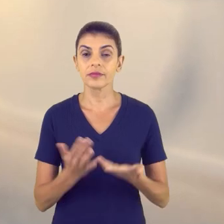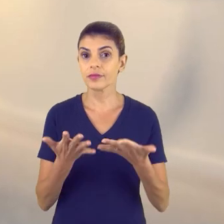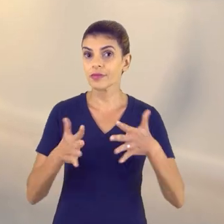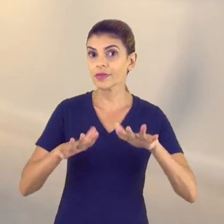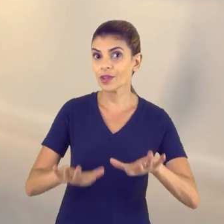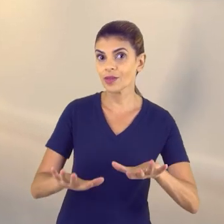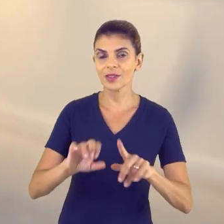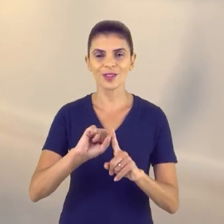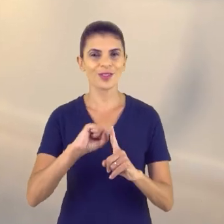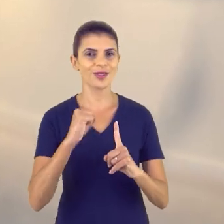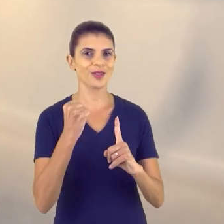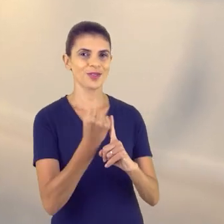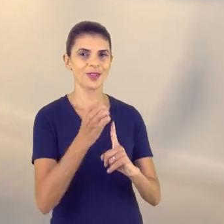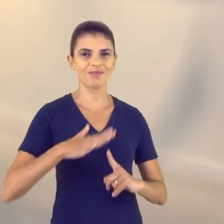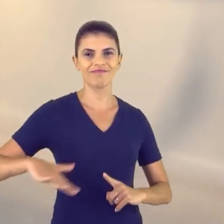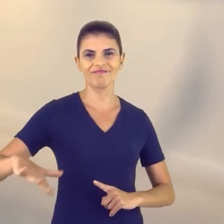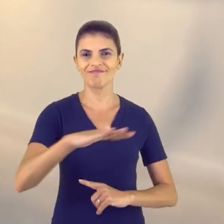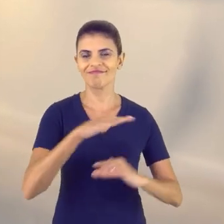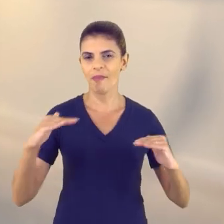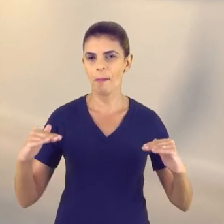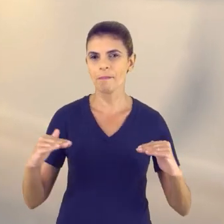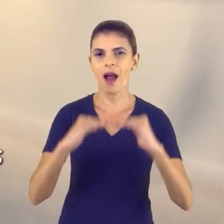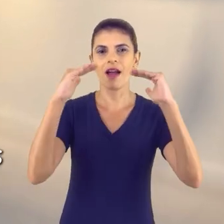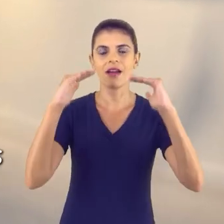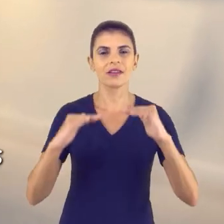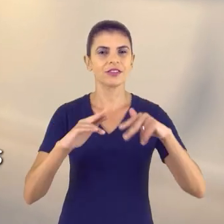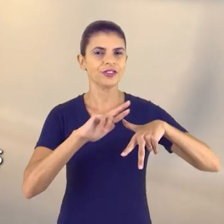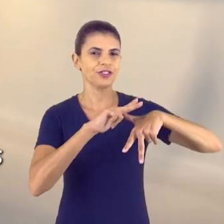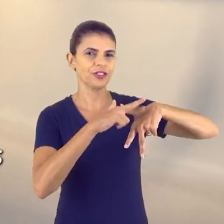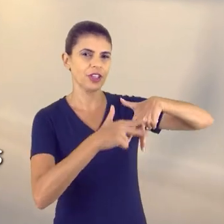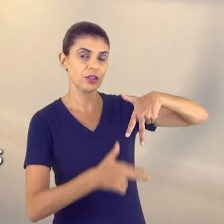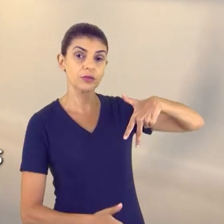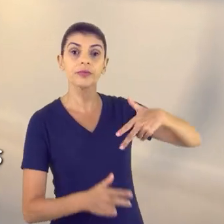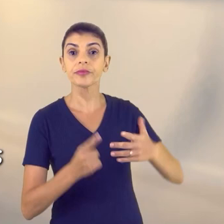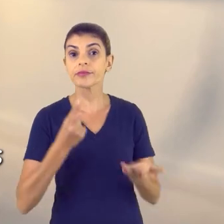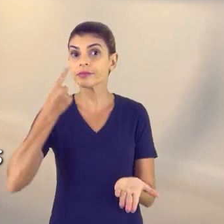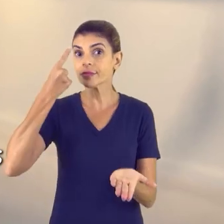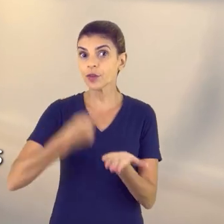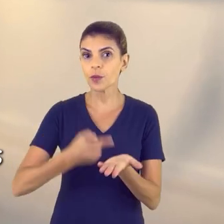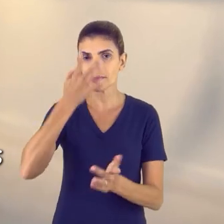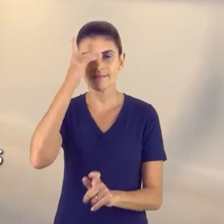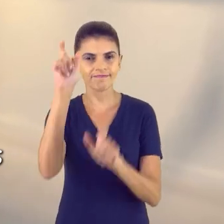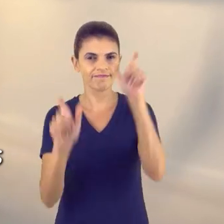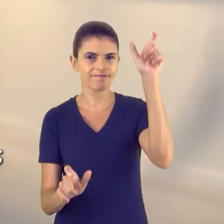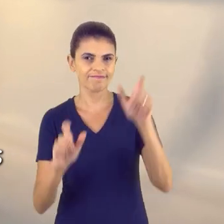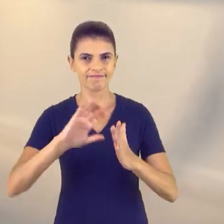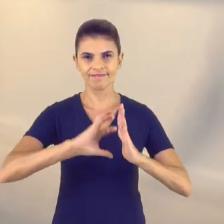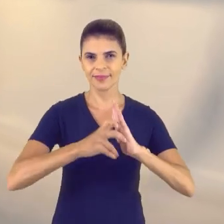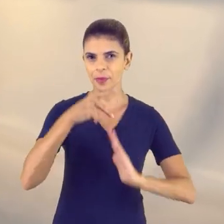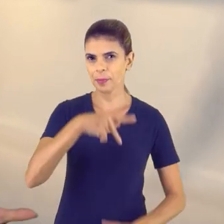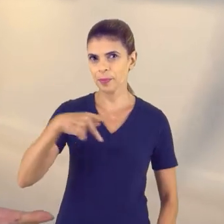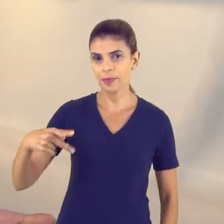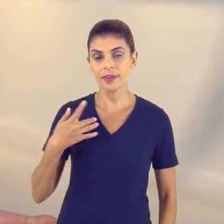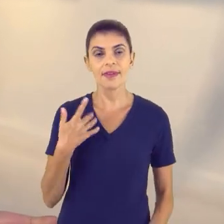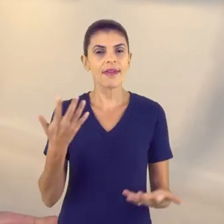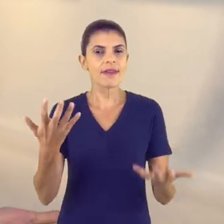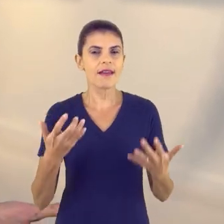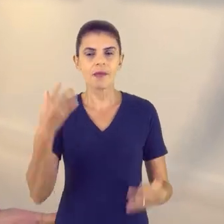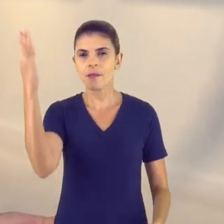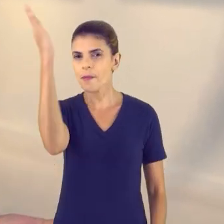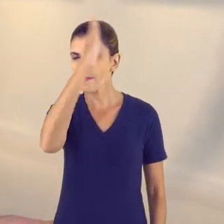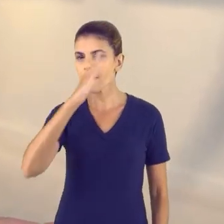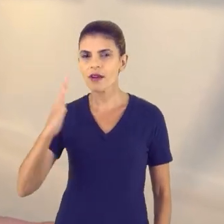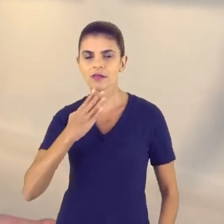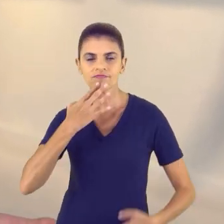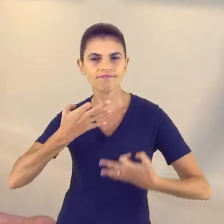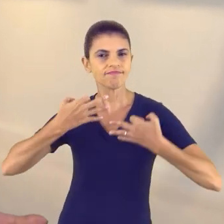A inclusão social e a igualdade de gênero são compromissos de todos nós progressistas, que queremos um país mais